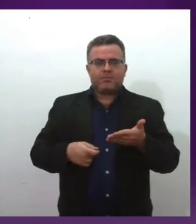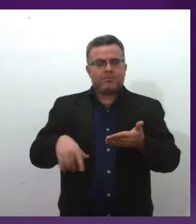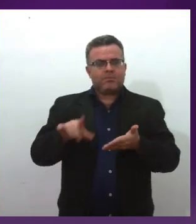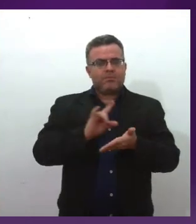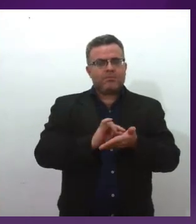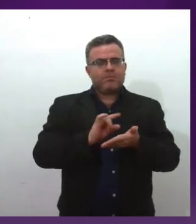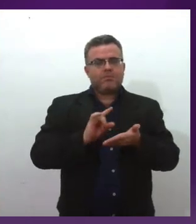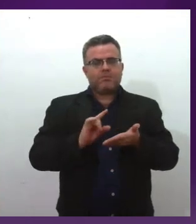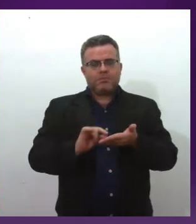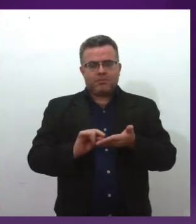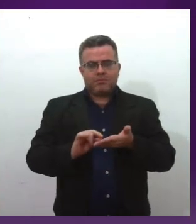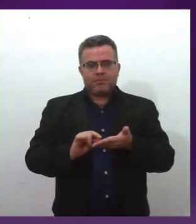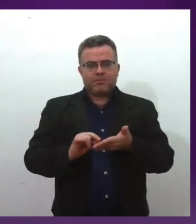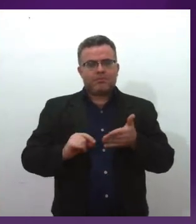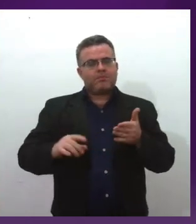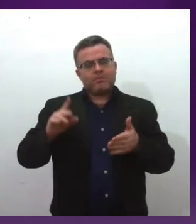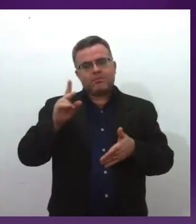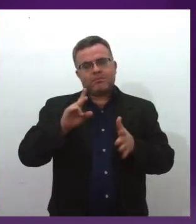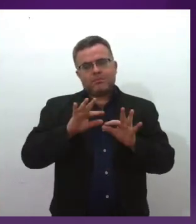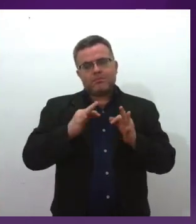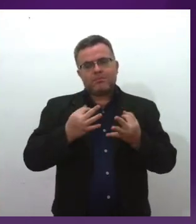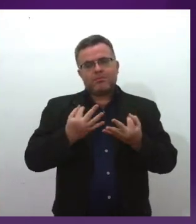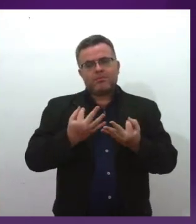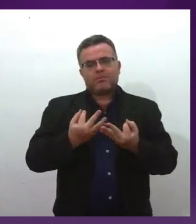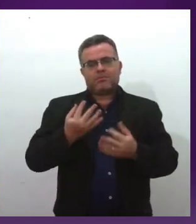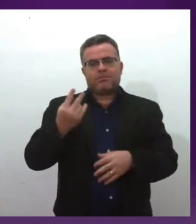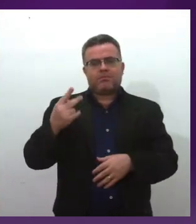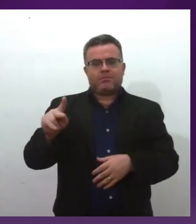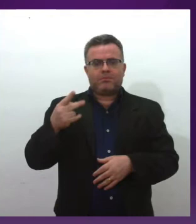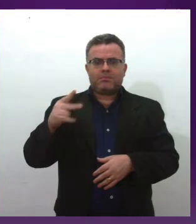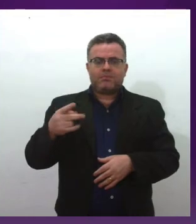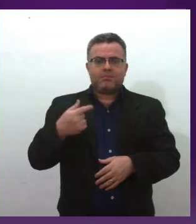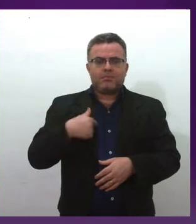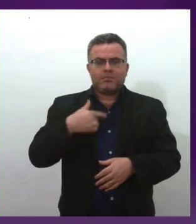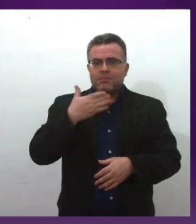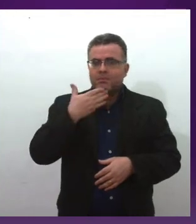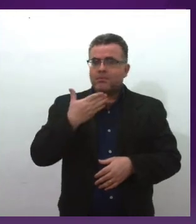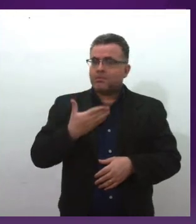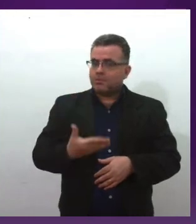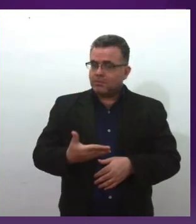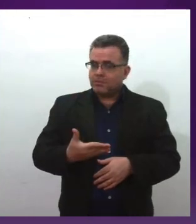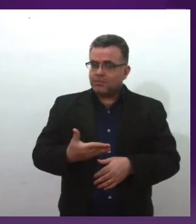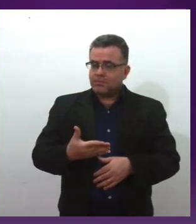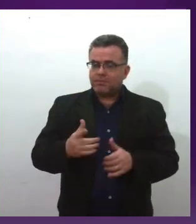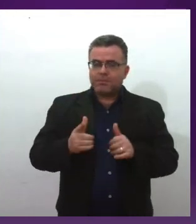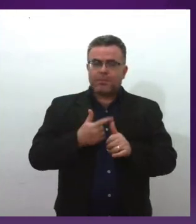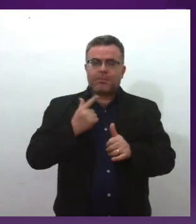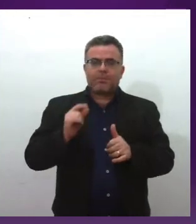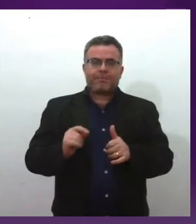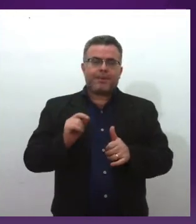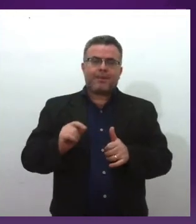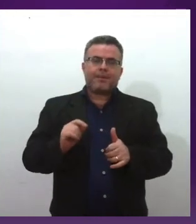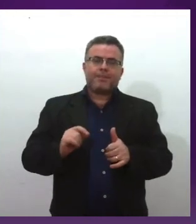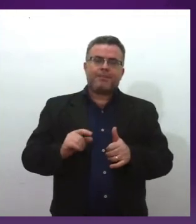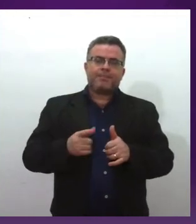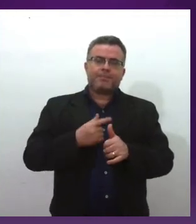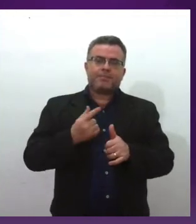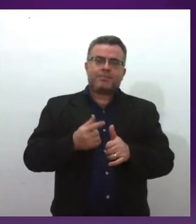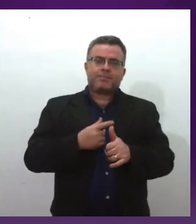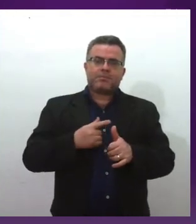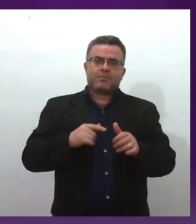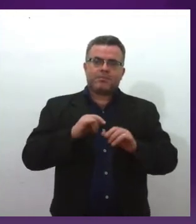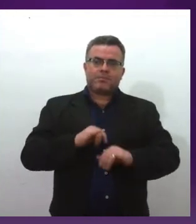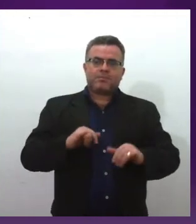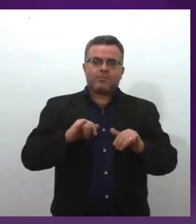Antonieta de Barros e me encantei com o que eu encontrei. Sim, sim. Primeiro, porque é a primeira publicação que está fazendo o pai